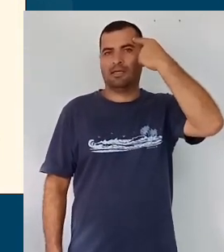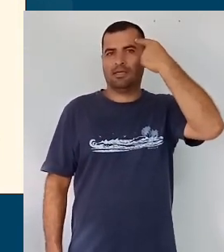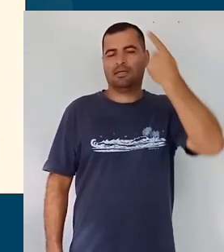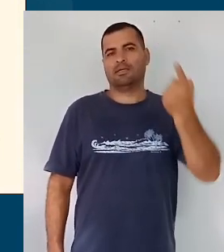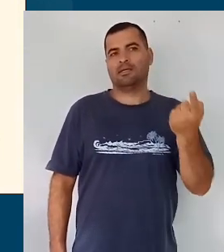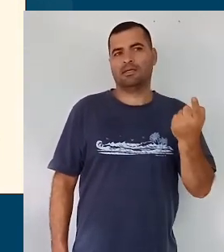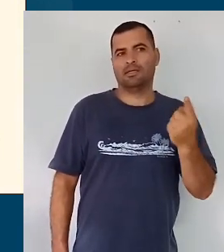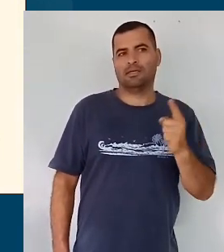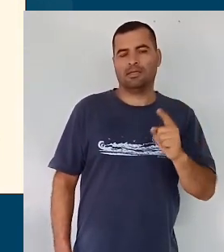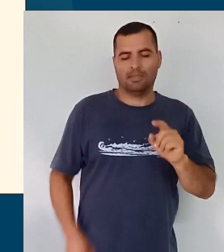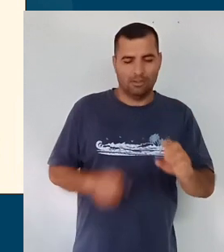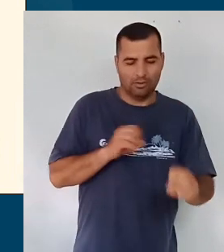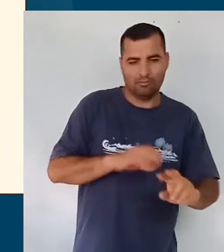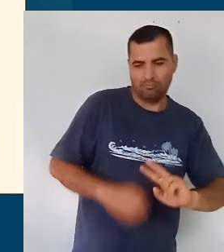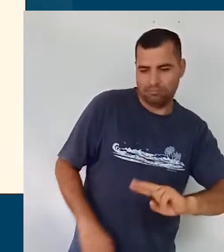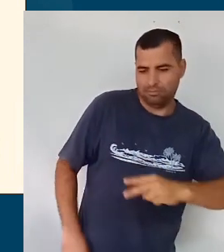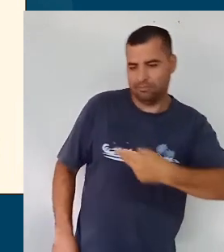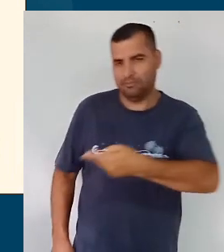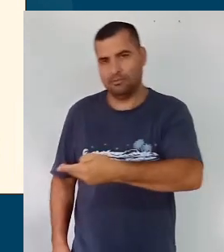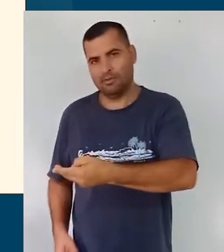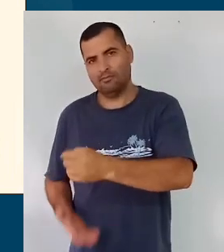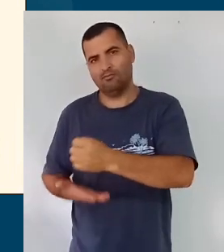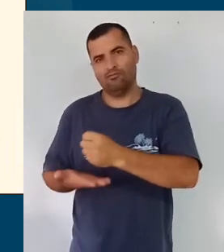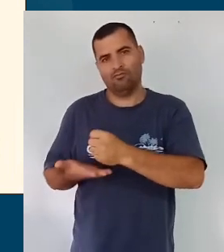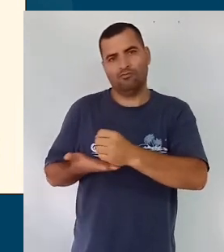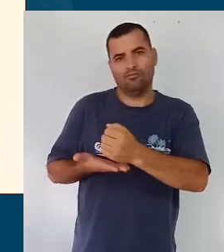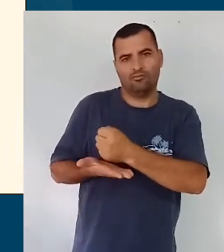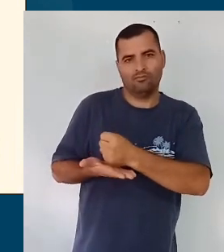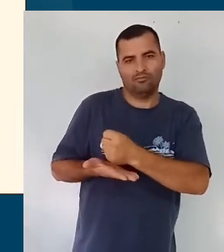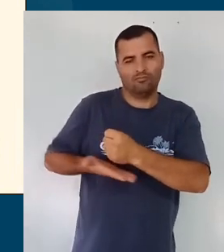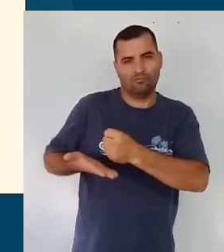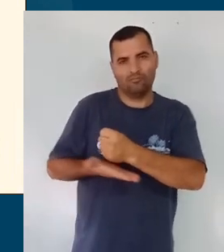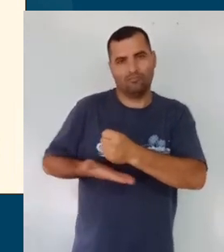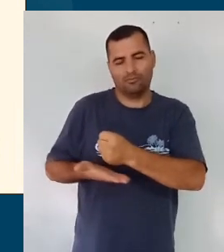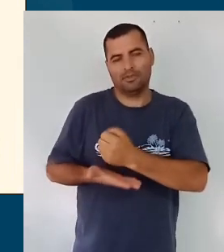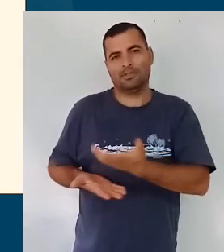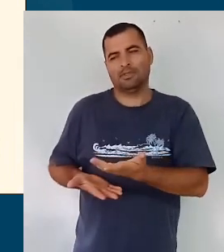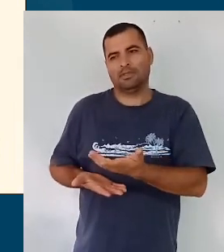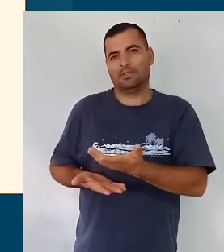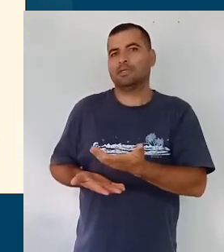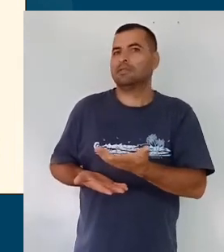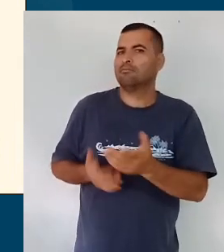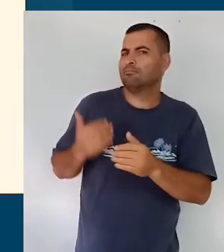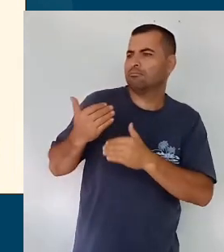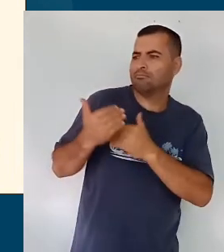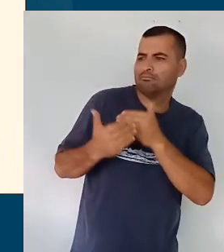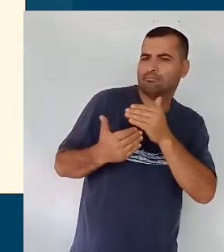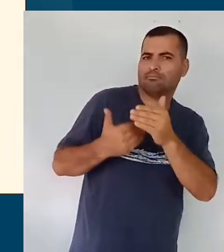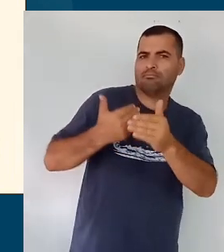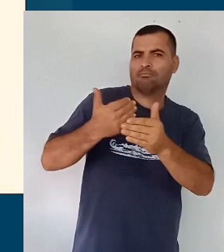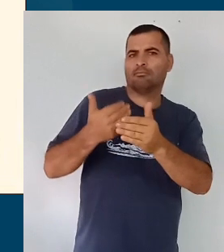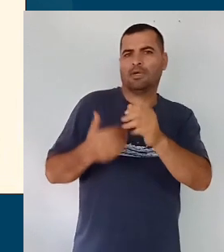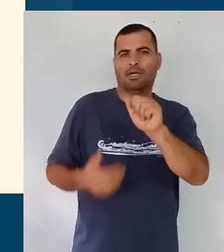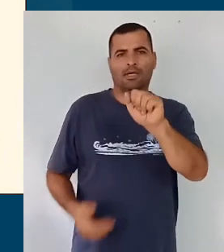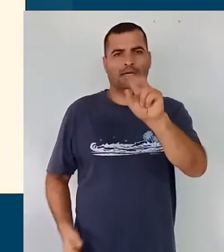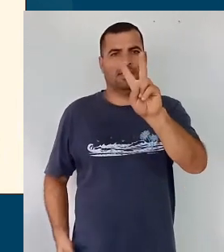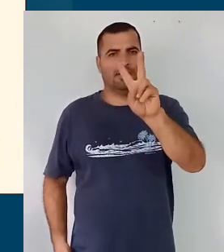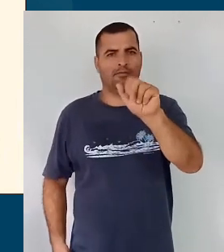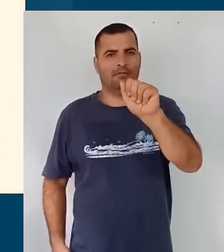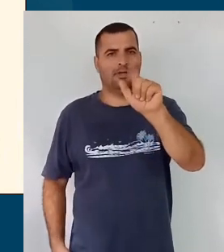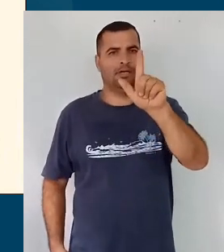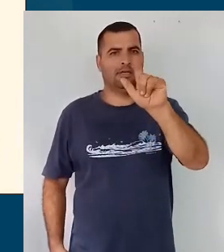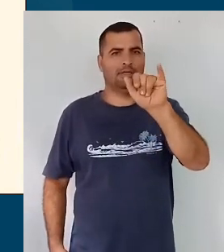iniciais, da educação infantil para os anos iniciais, é essa questão do processo avaliativo com foco, né, na